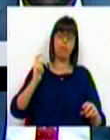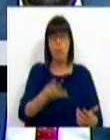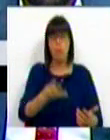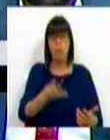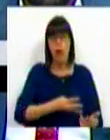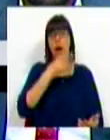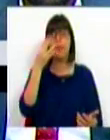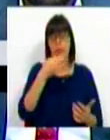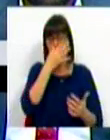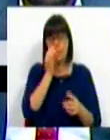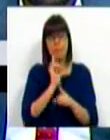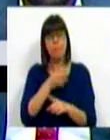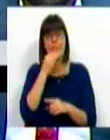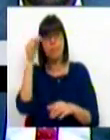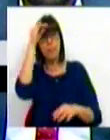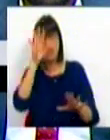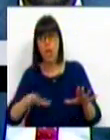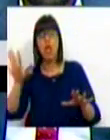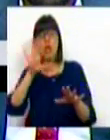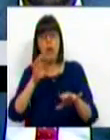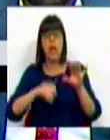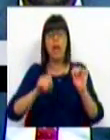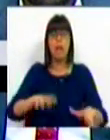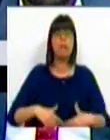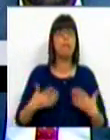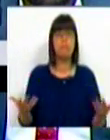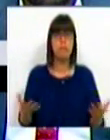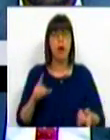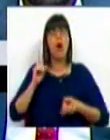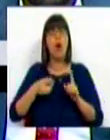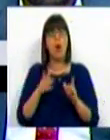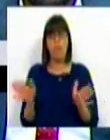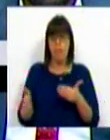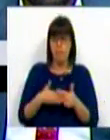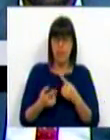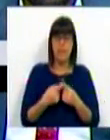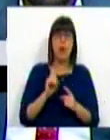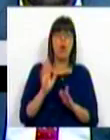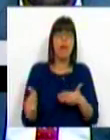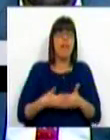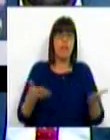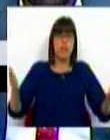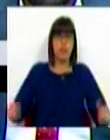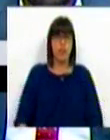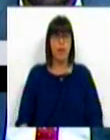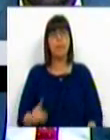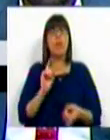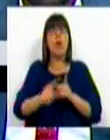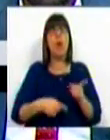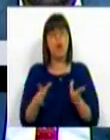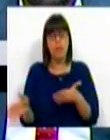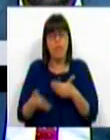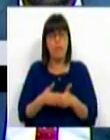quatro anos, quando se falava de interior, o que estava em causa é o que é que fecha esta semana, o que é que vai